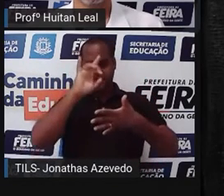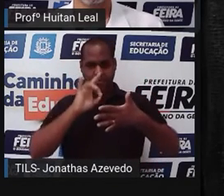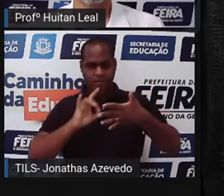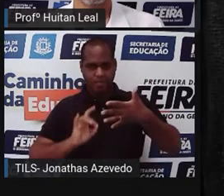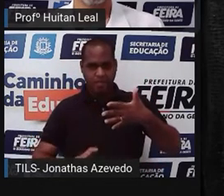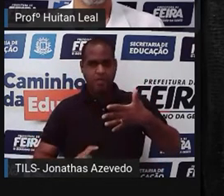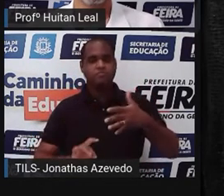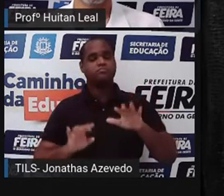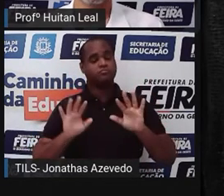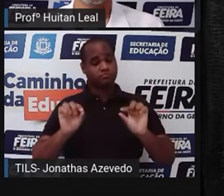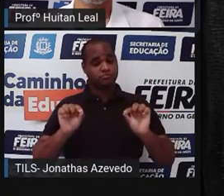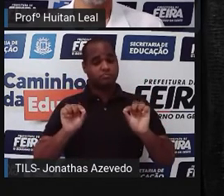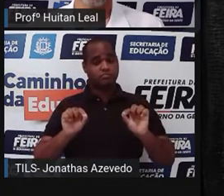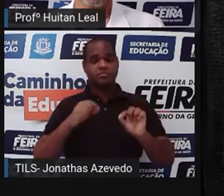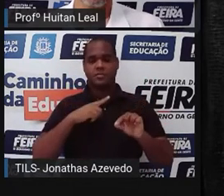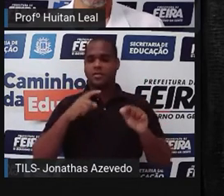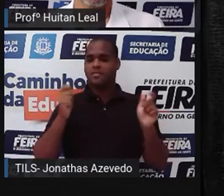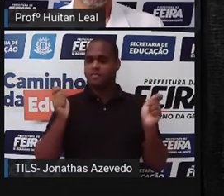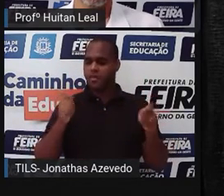evidências ou essas